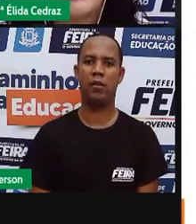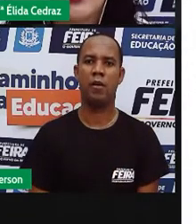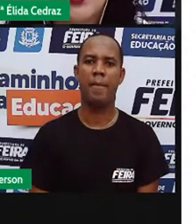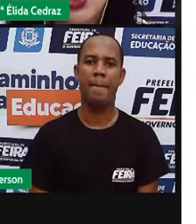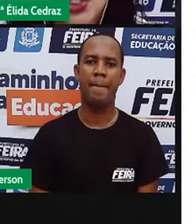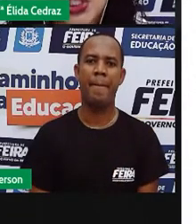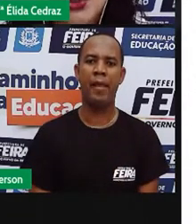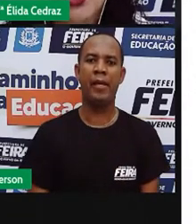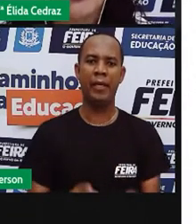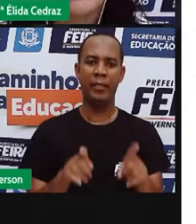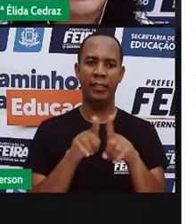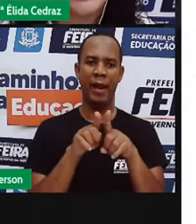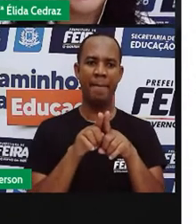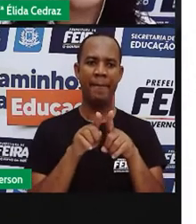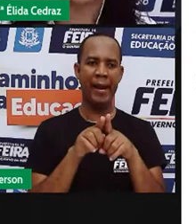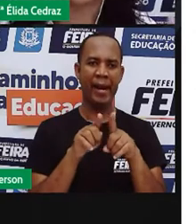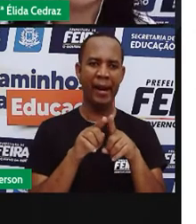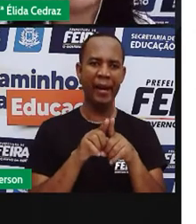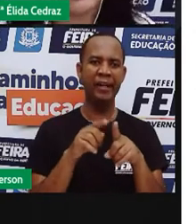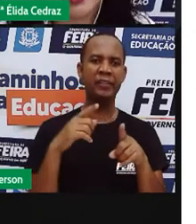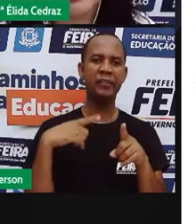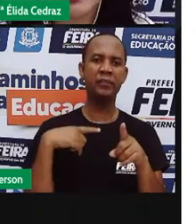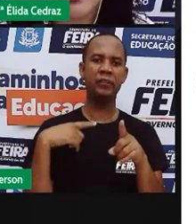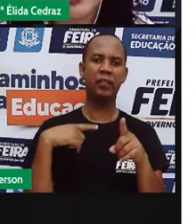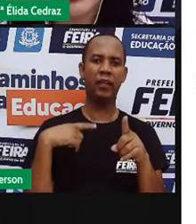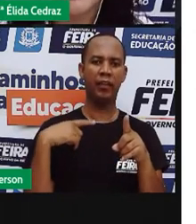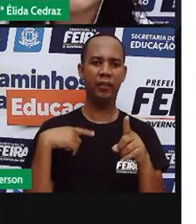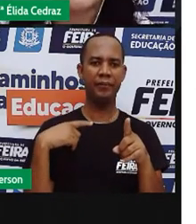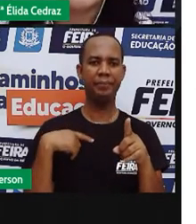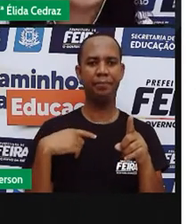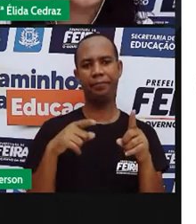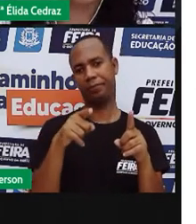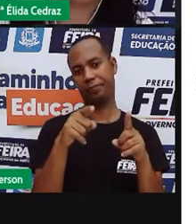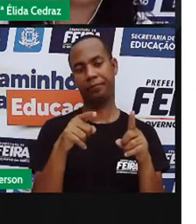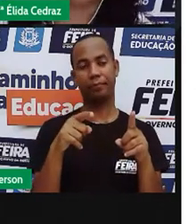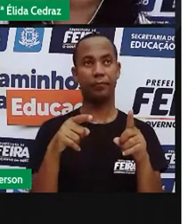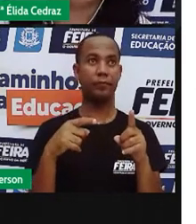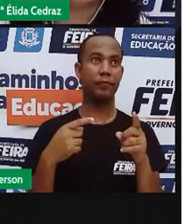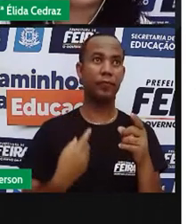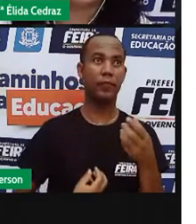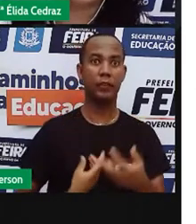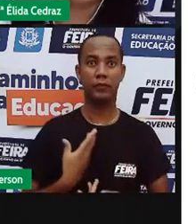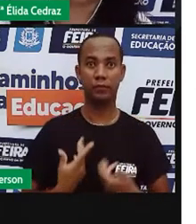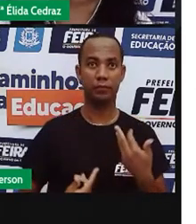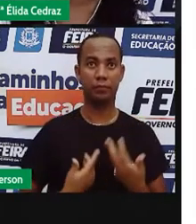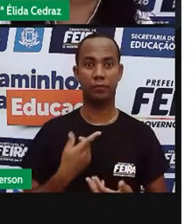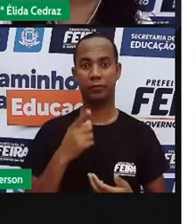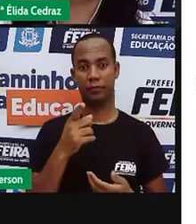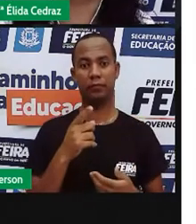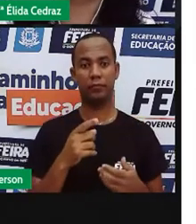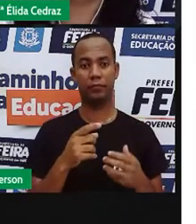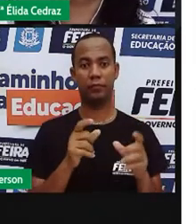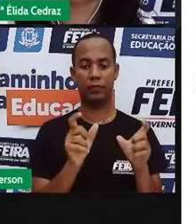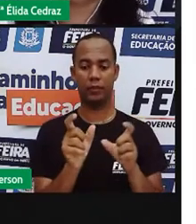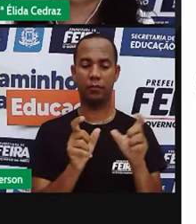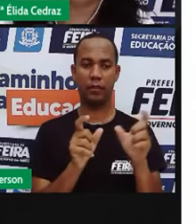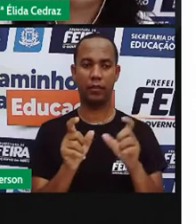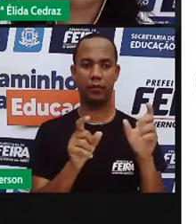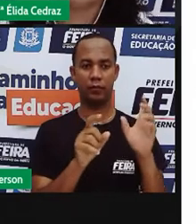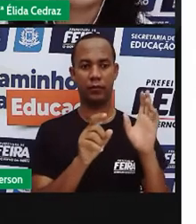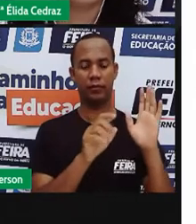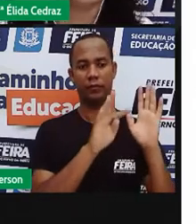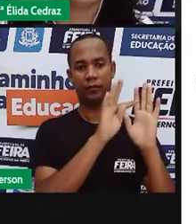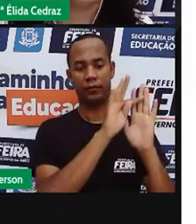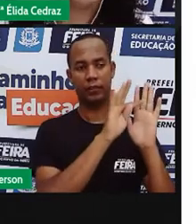Além do título, classificados poéticos, tem uma palavra no texto que indica que ele é